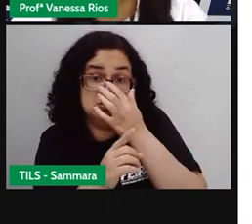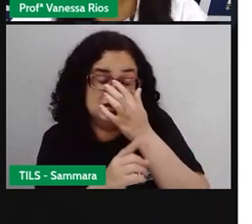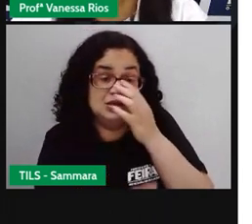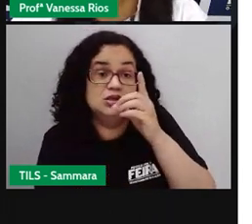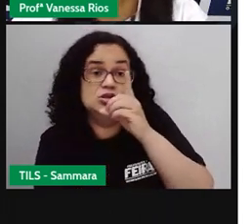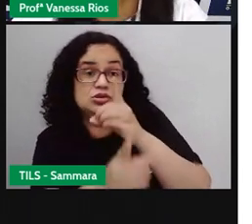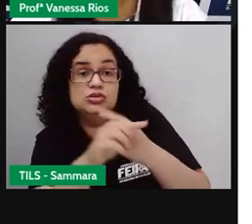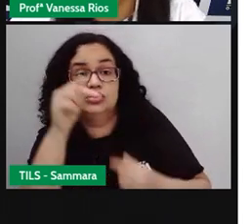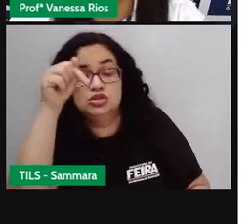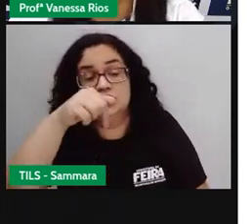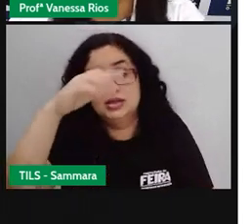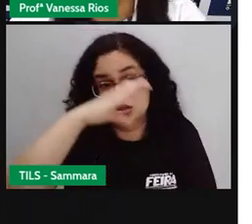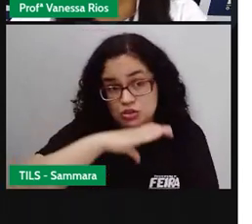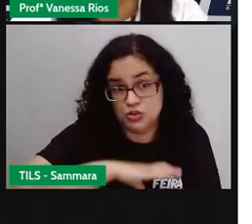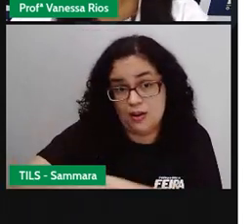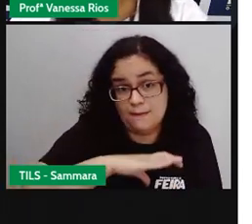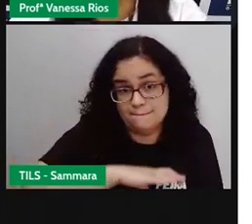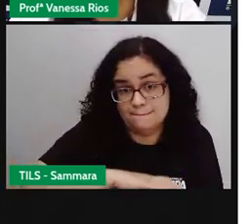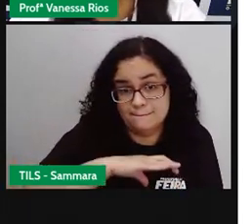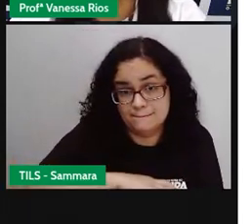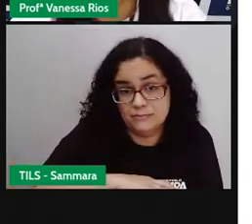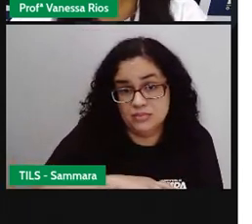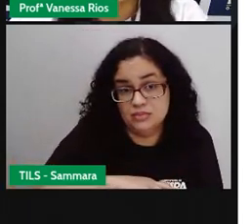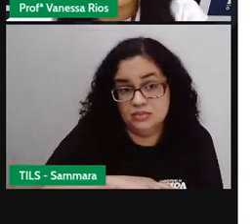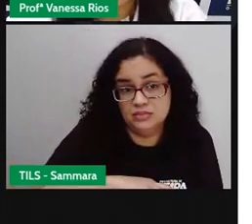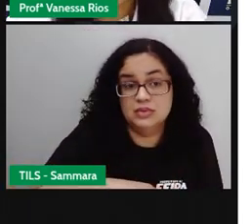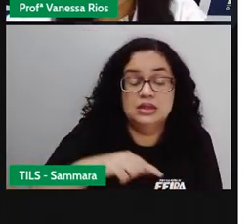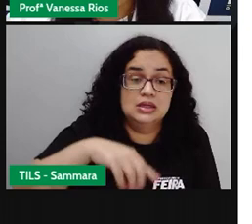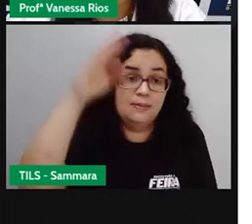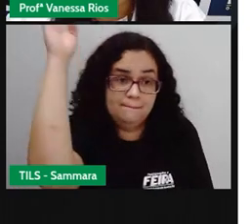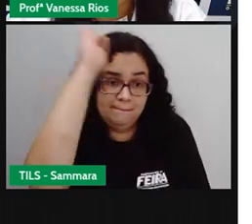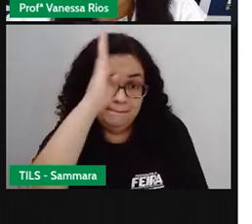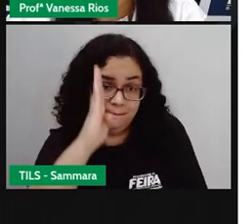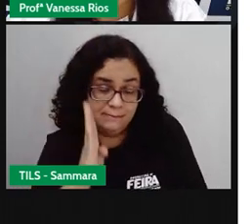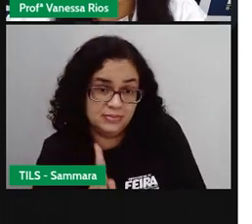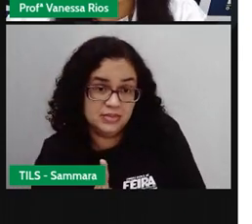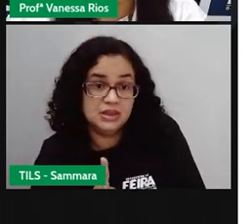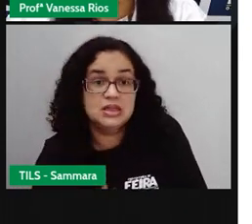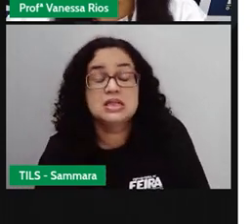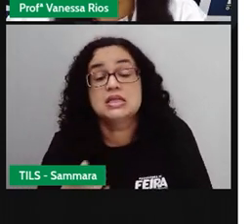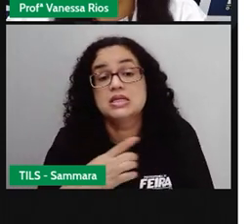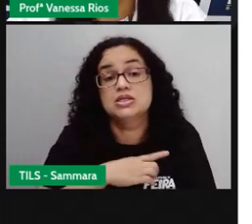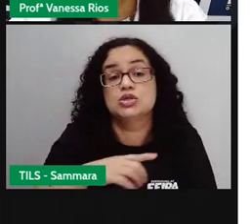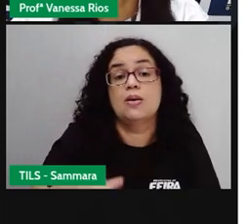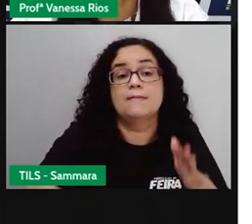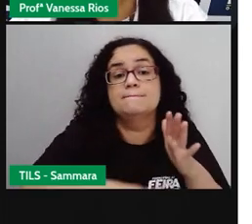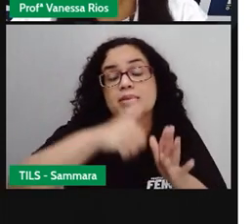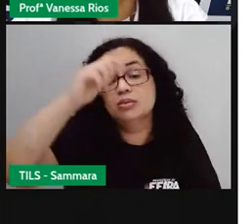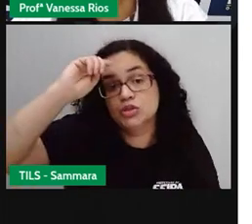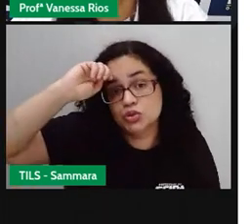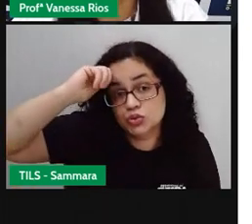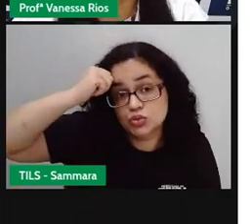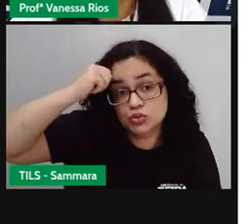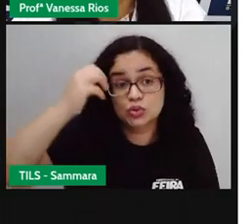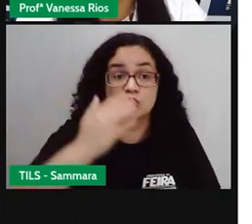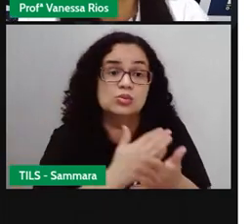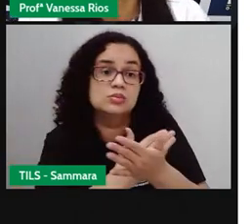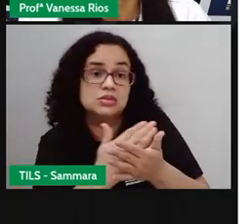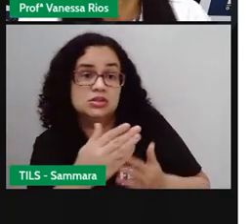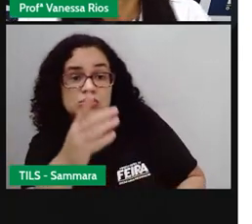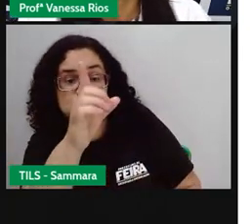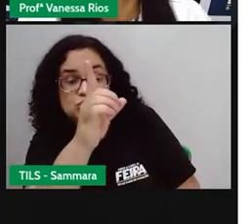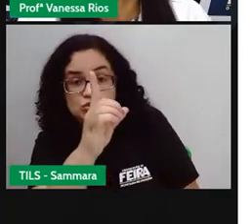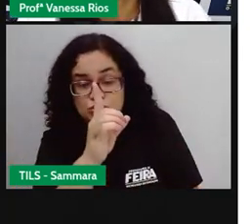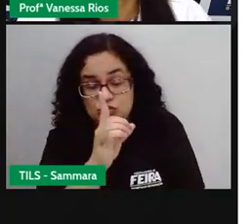da chegada dos portugueses até aí as terras brasileiras, já os primeiros africanos começaram a chegar